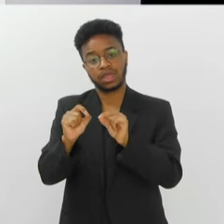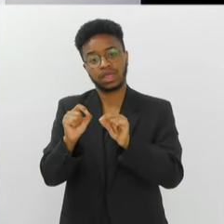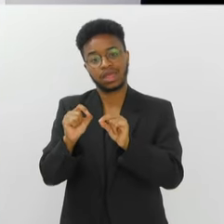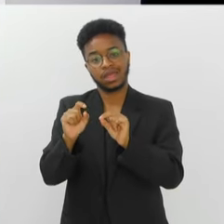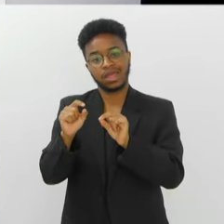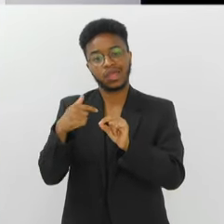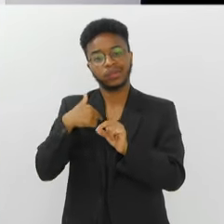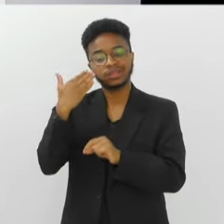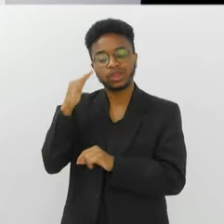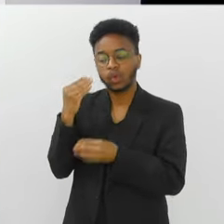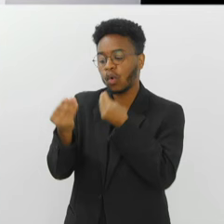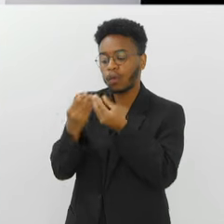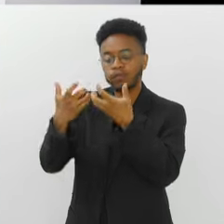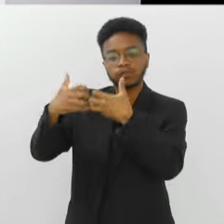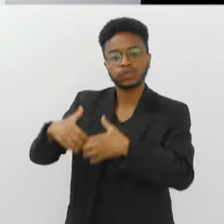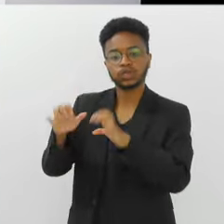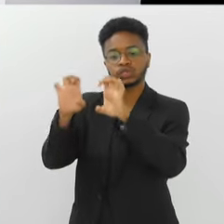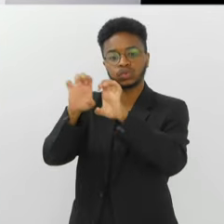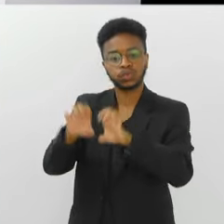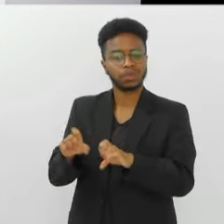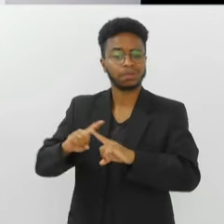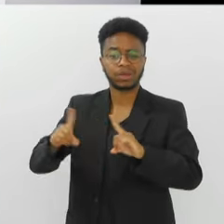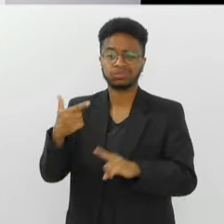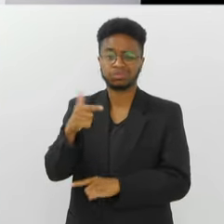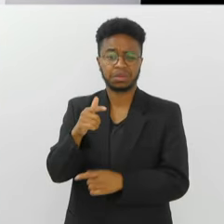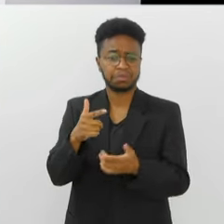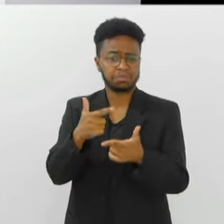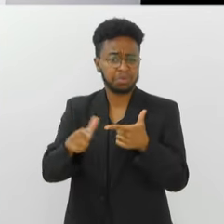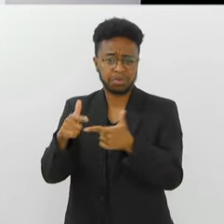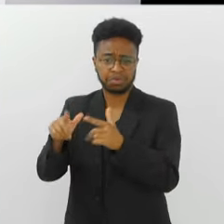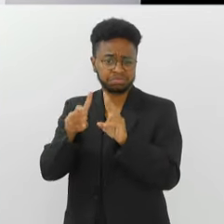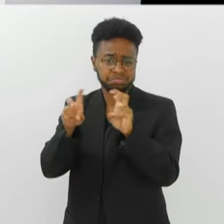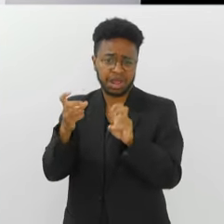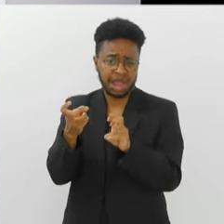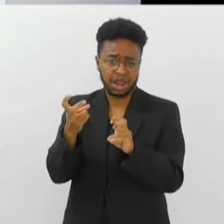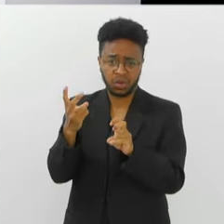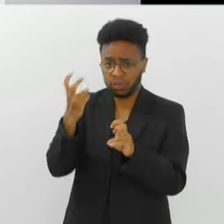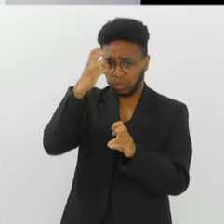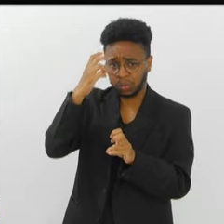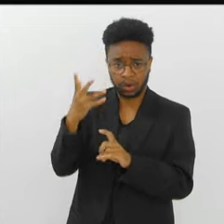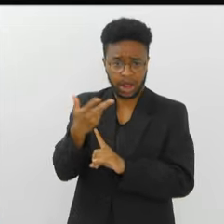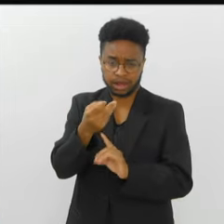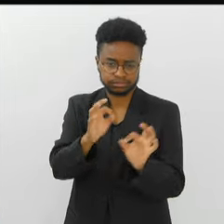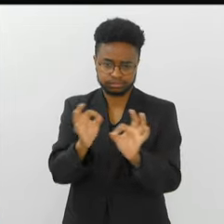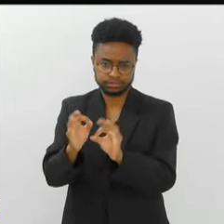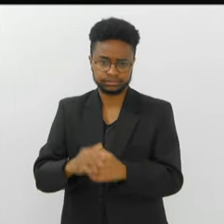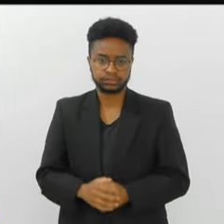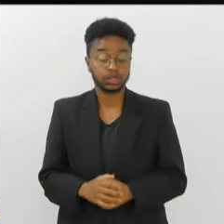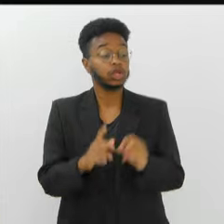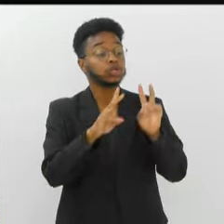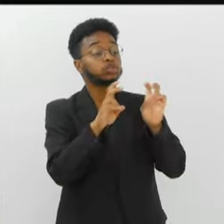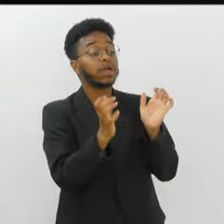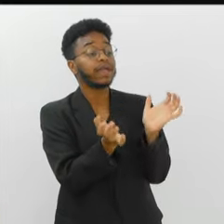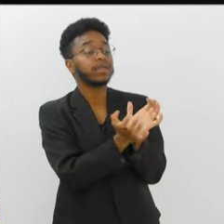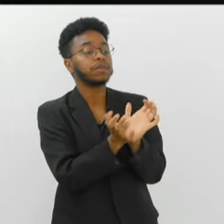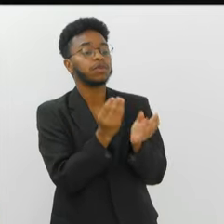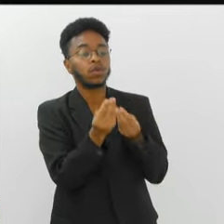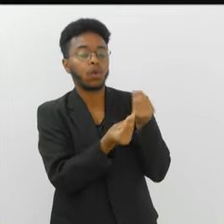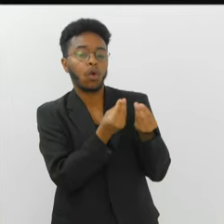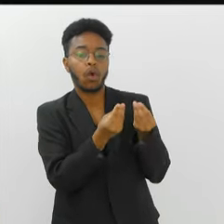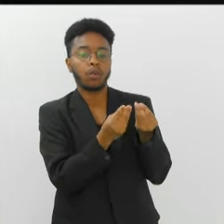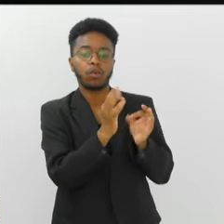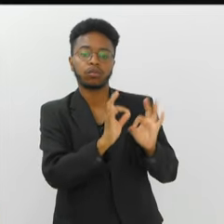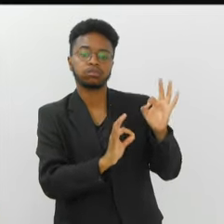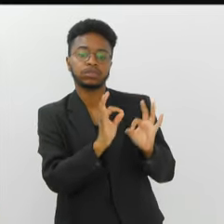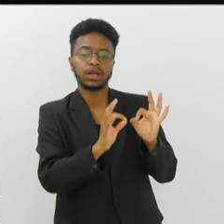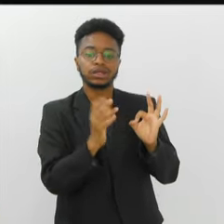dialogar com estrutura, mas eu não estou tendo problema de acomodação artística e cultural. Sidney, equipe. Como